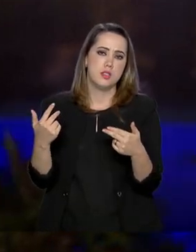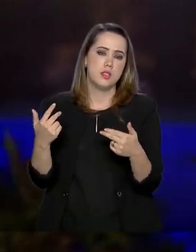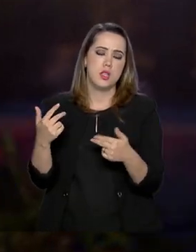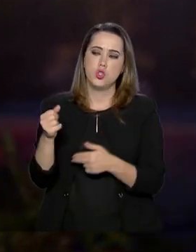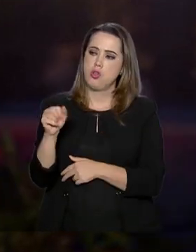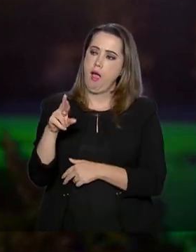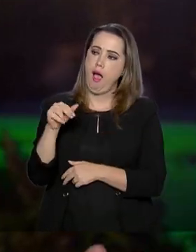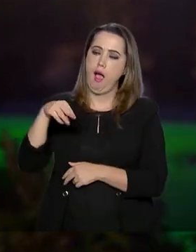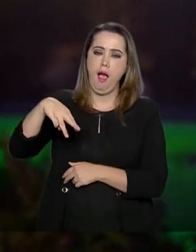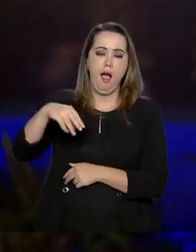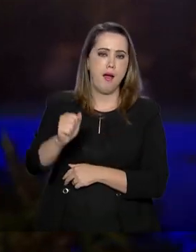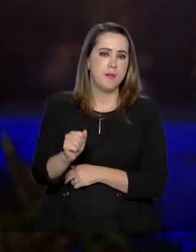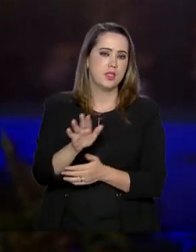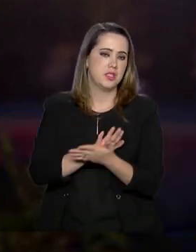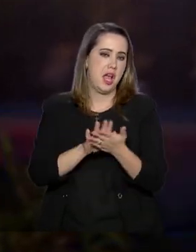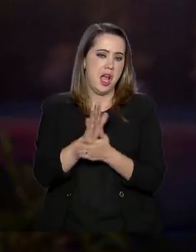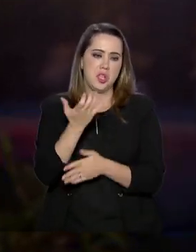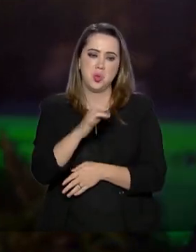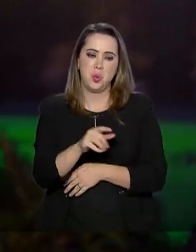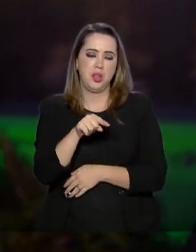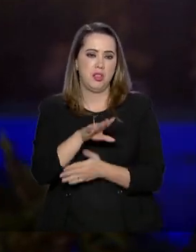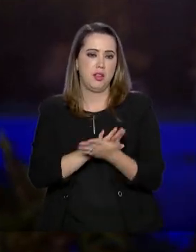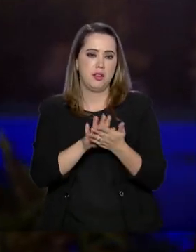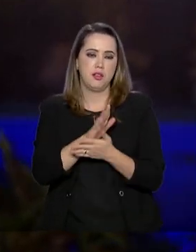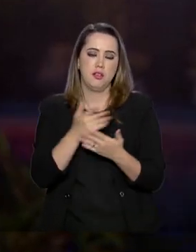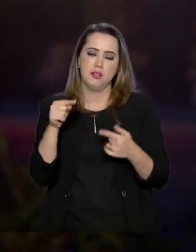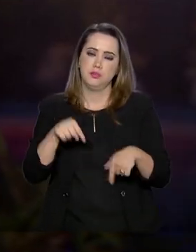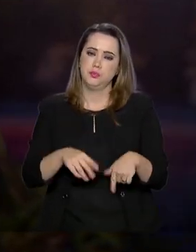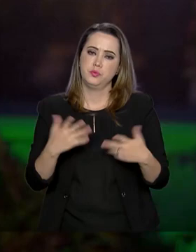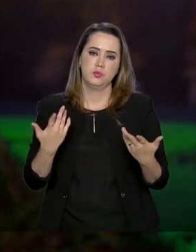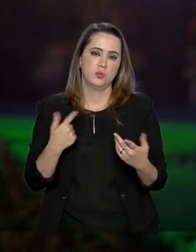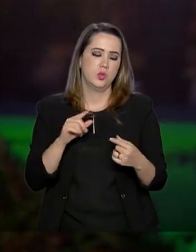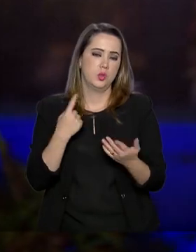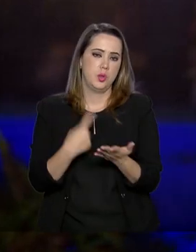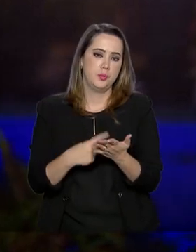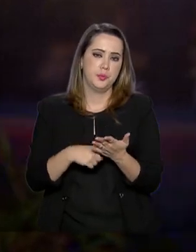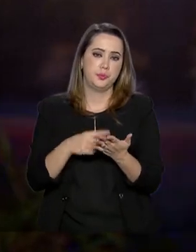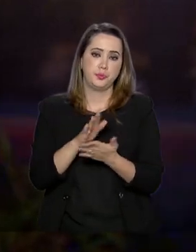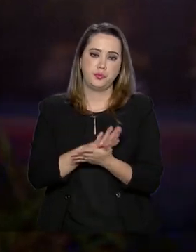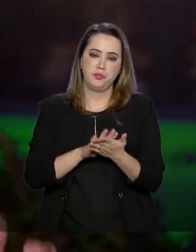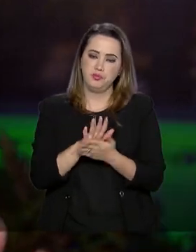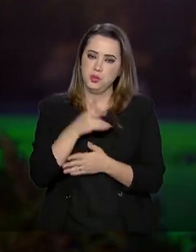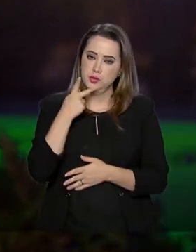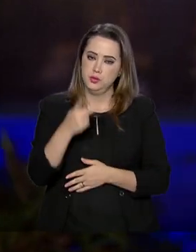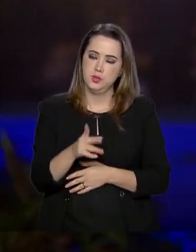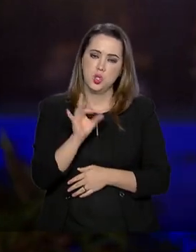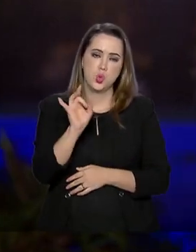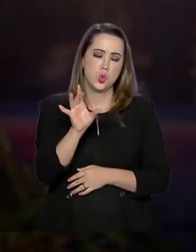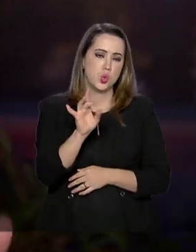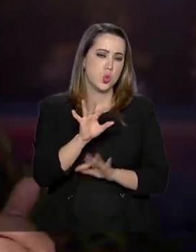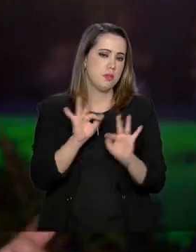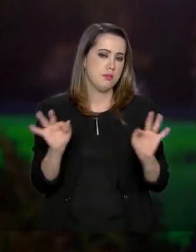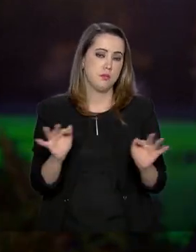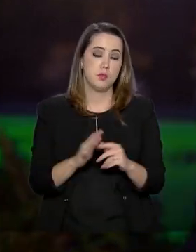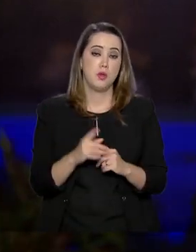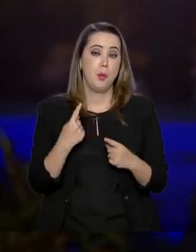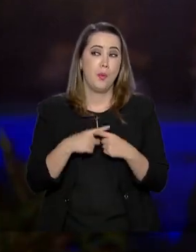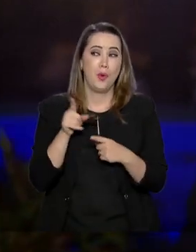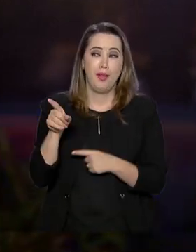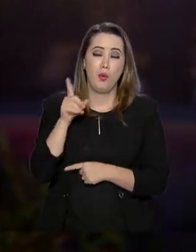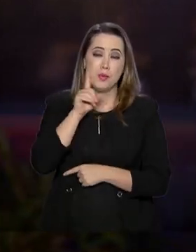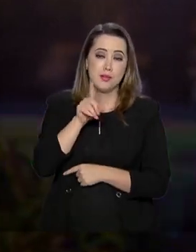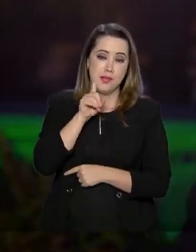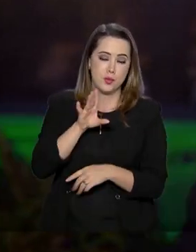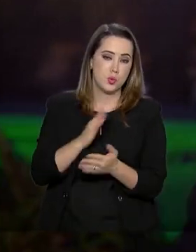não têm nenhuma intenção de lançar nada por aqui e também isso não prevê. O acordo não trata nada sobre isso. O acordo é simplesmente isso. Por que com os Estados